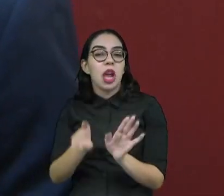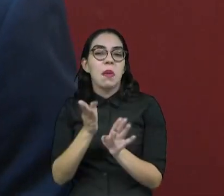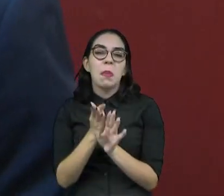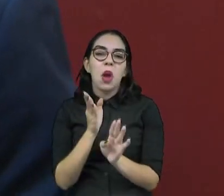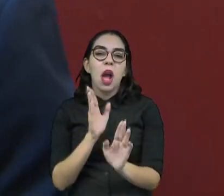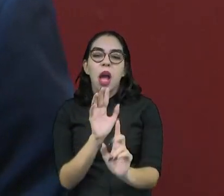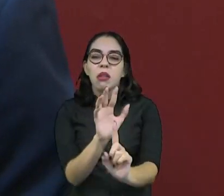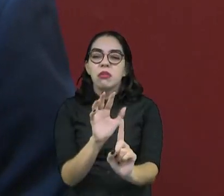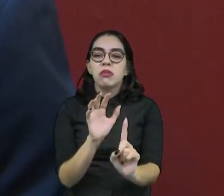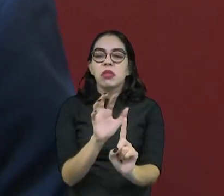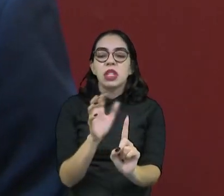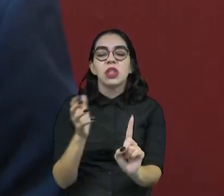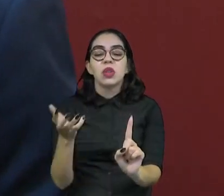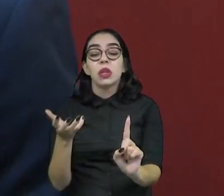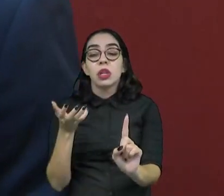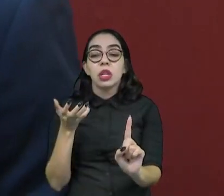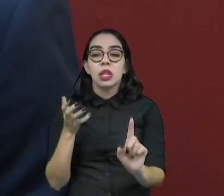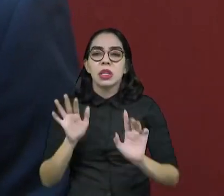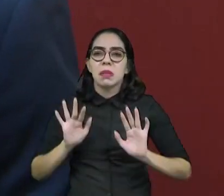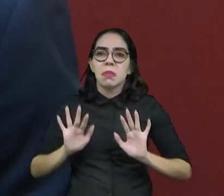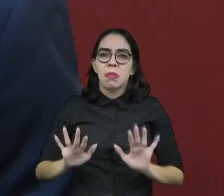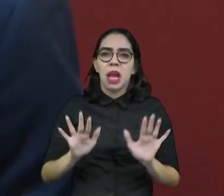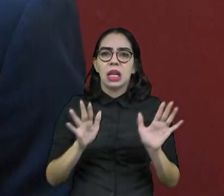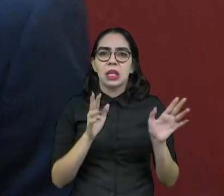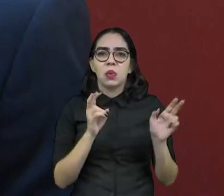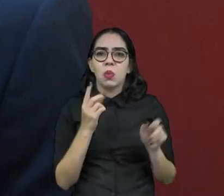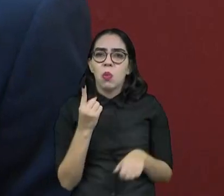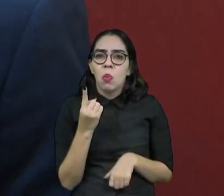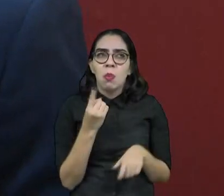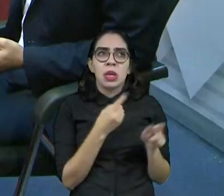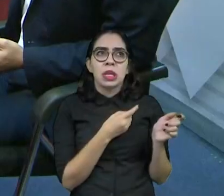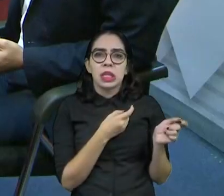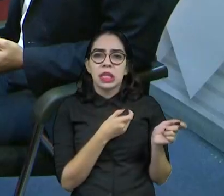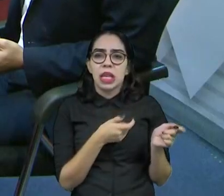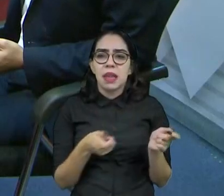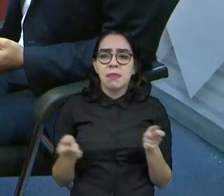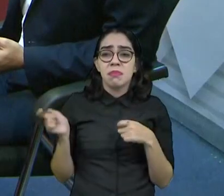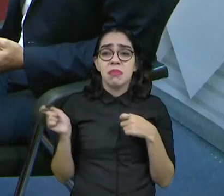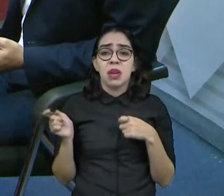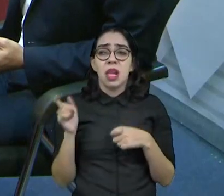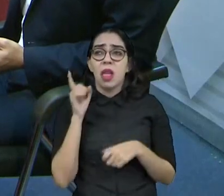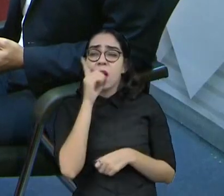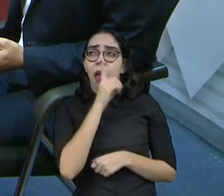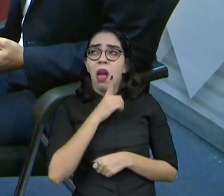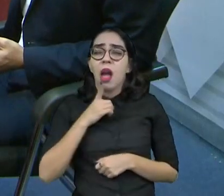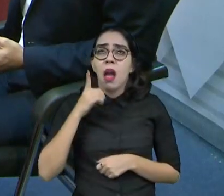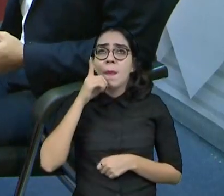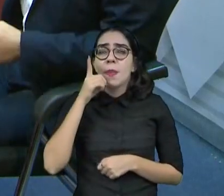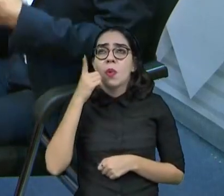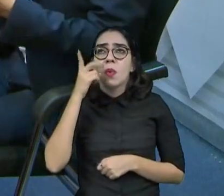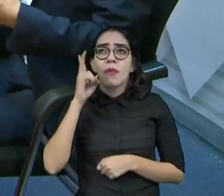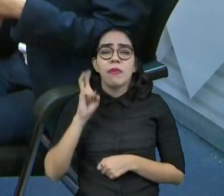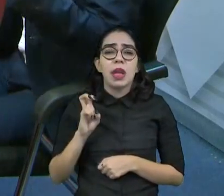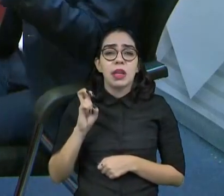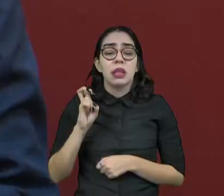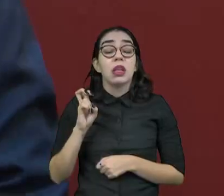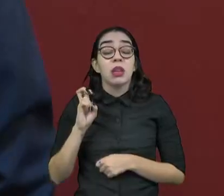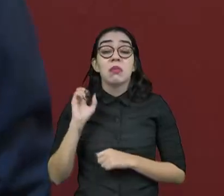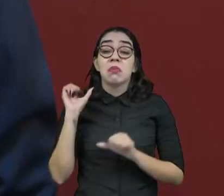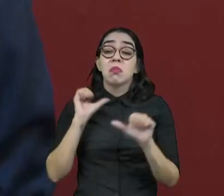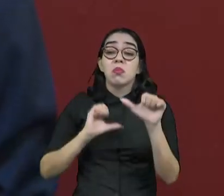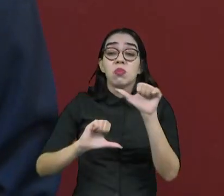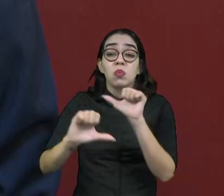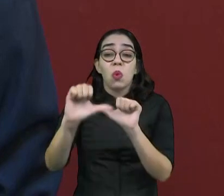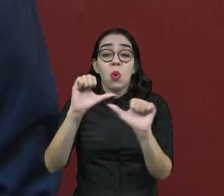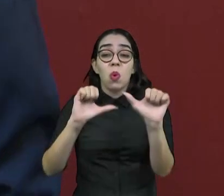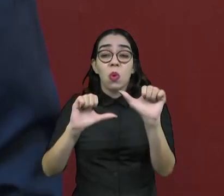Será que isso não acontece nada? Do sábado para o domingo já há mudança. Com 5 dias então, às vezes, a gente até